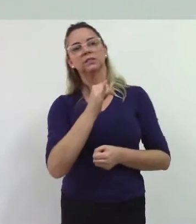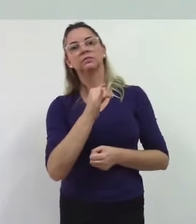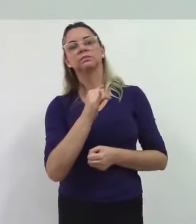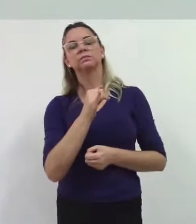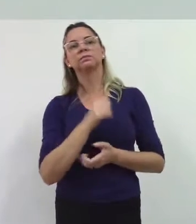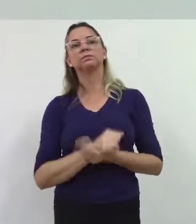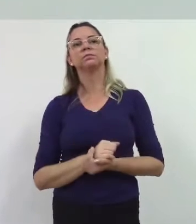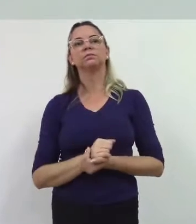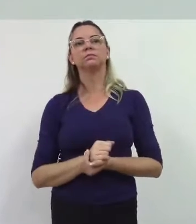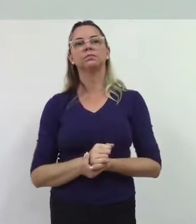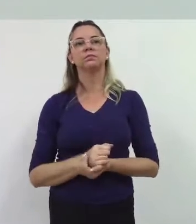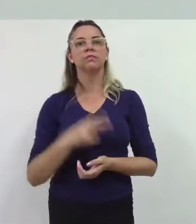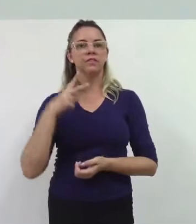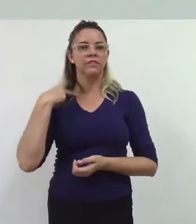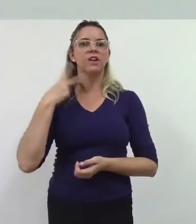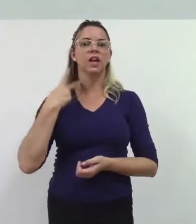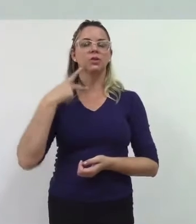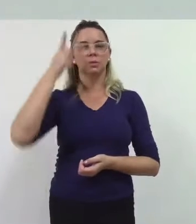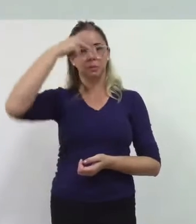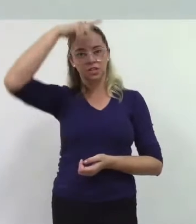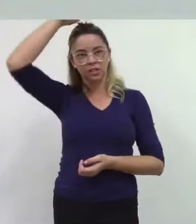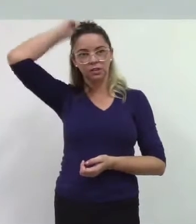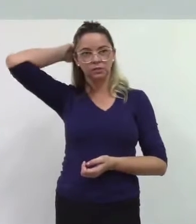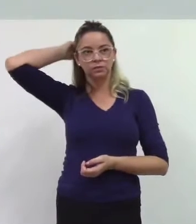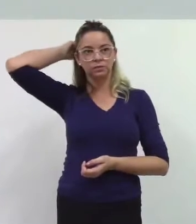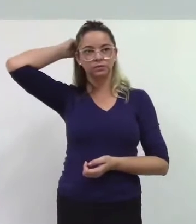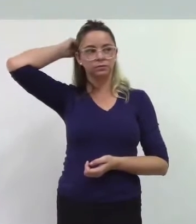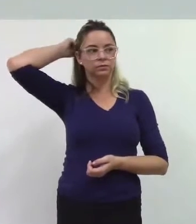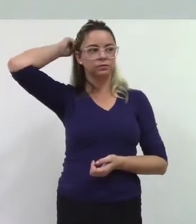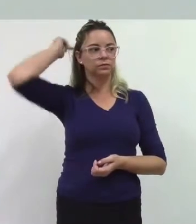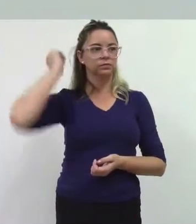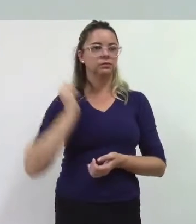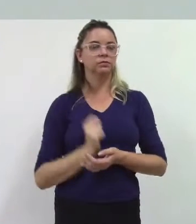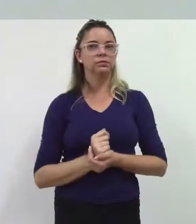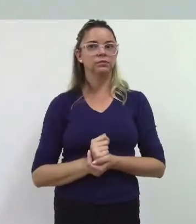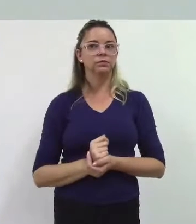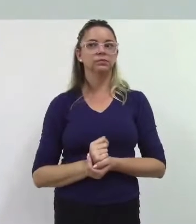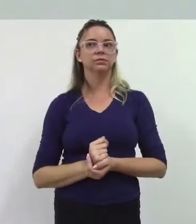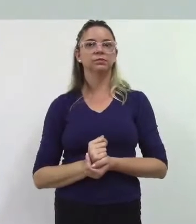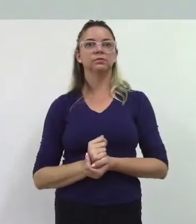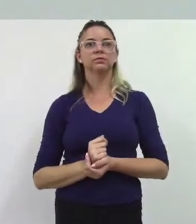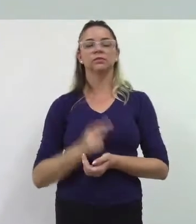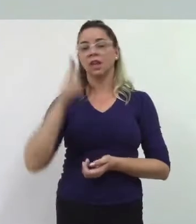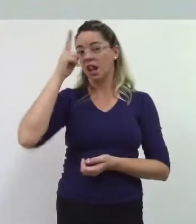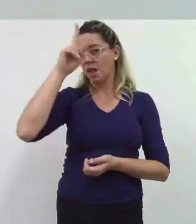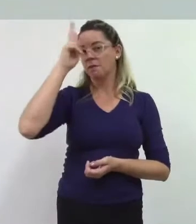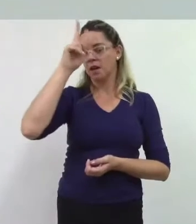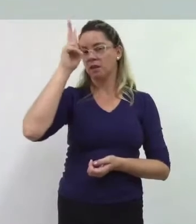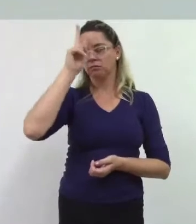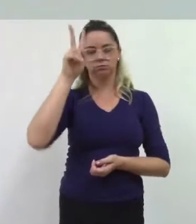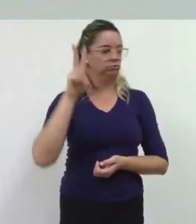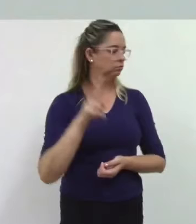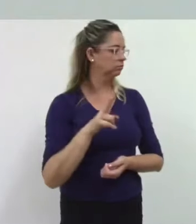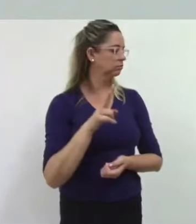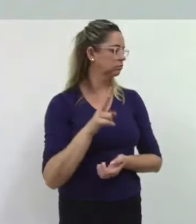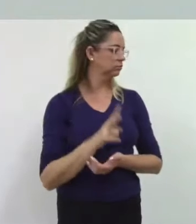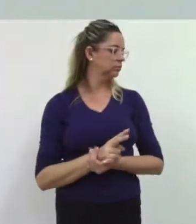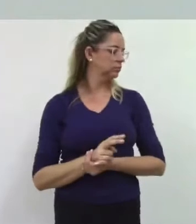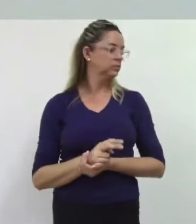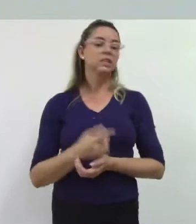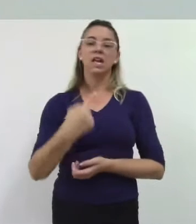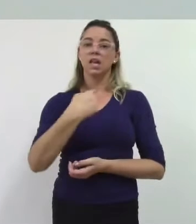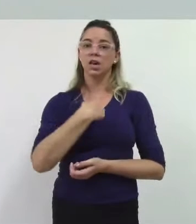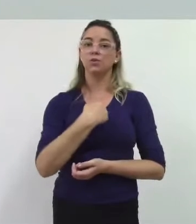ao vereador Pachequinho que ele vai lembrar muito bem quando eu,